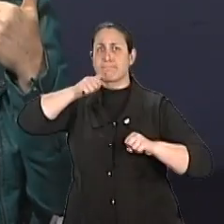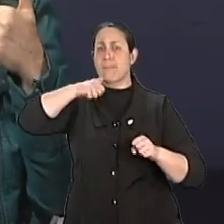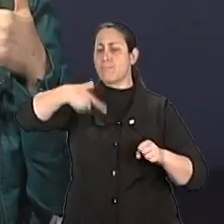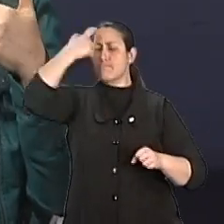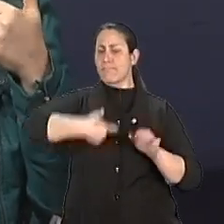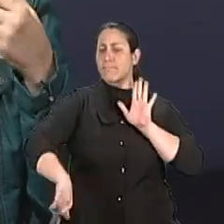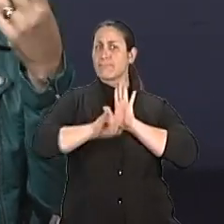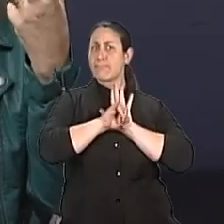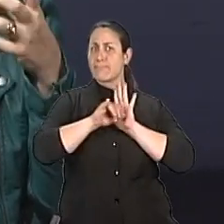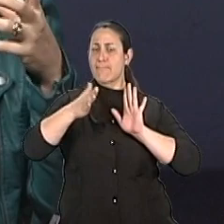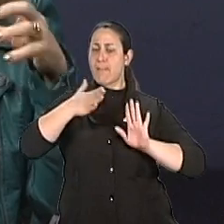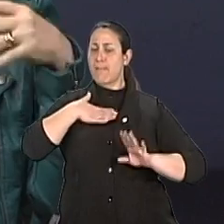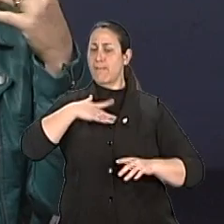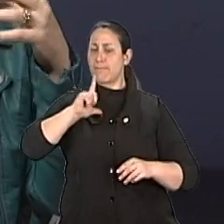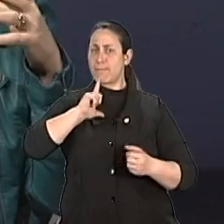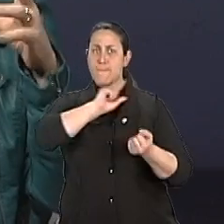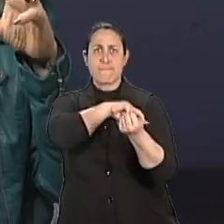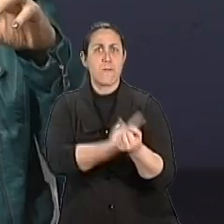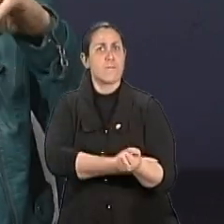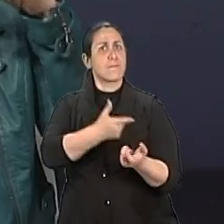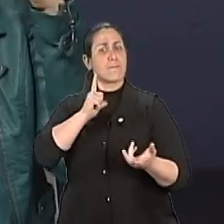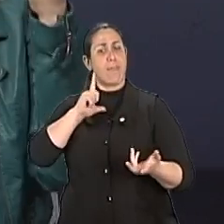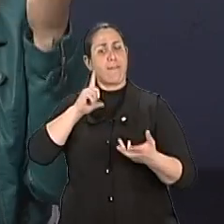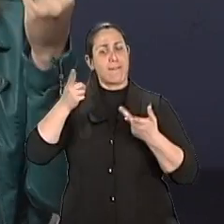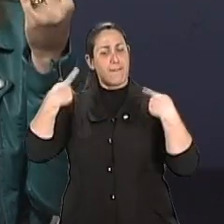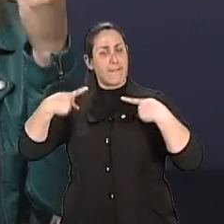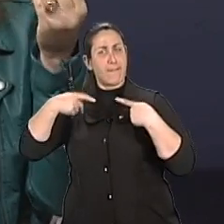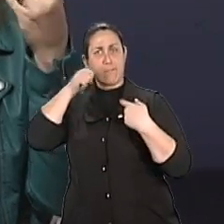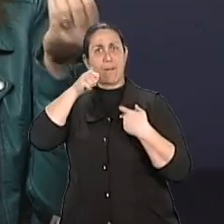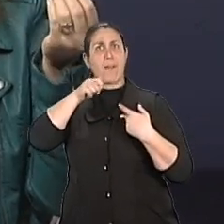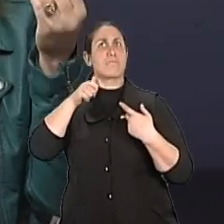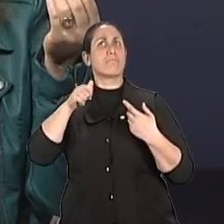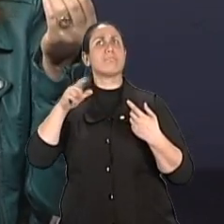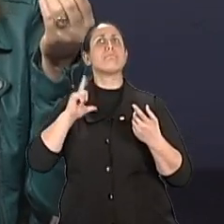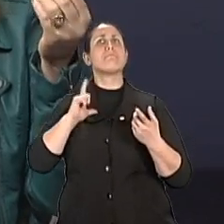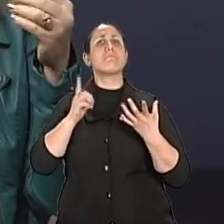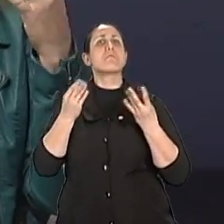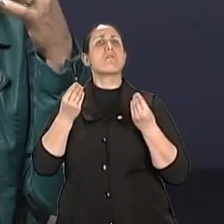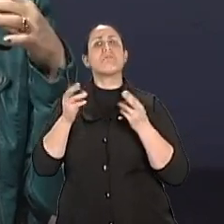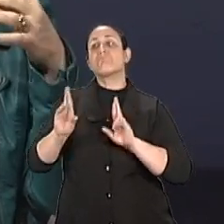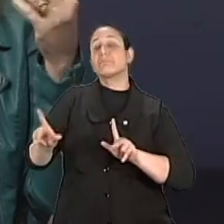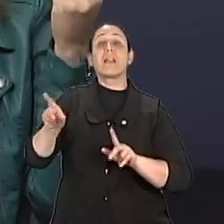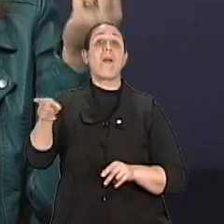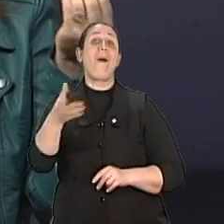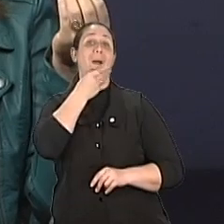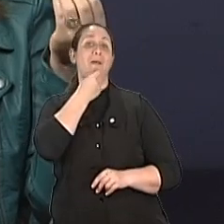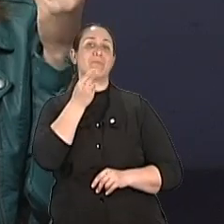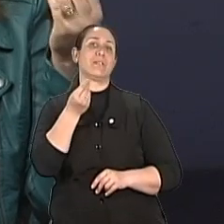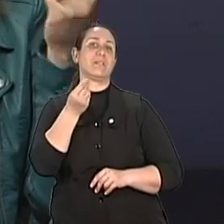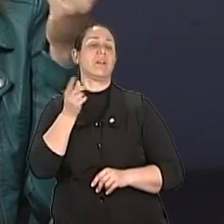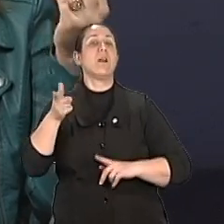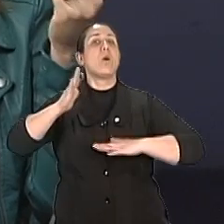mulher, ela está ancorada nessas questões por uma diferença de gênero. Já o homem, a